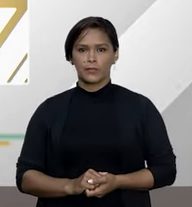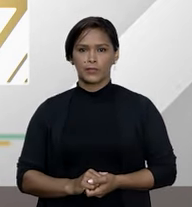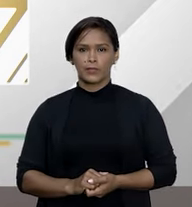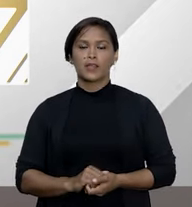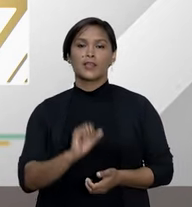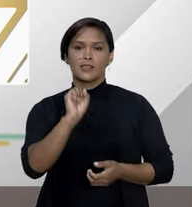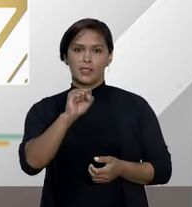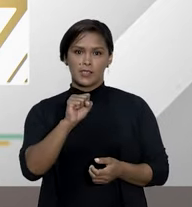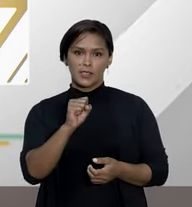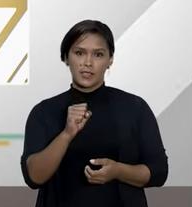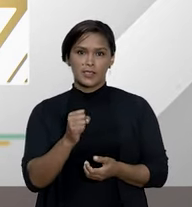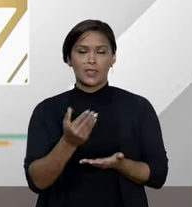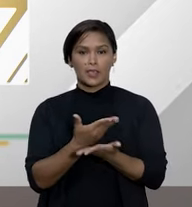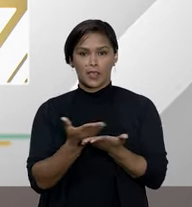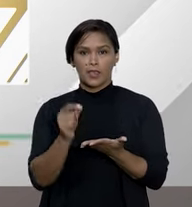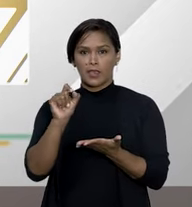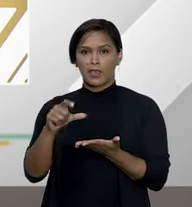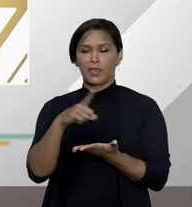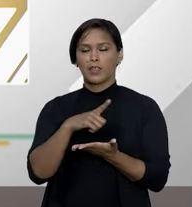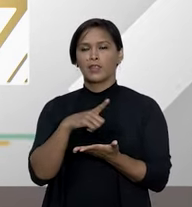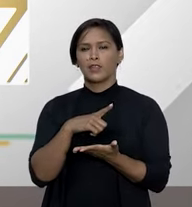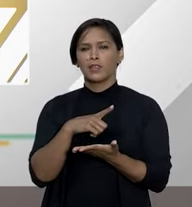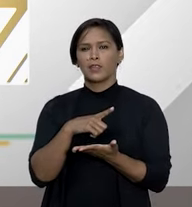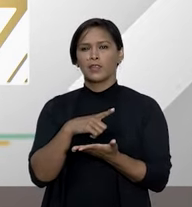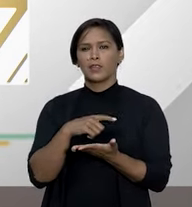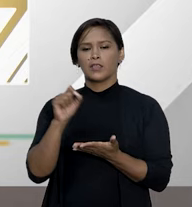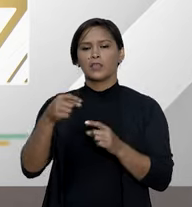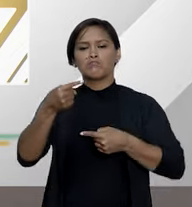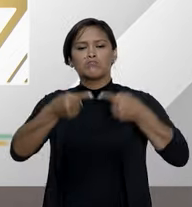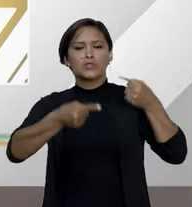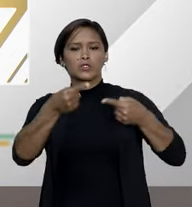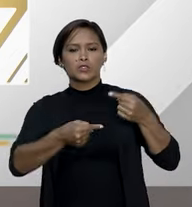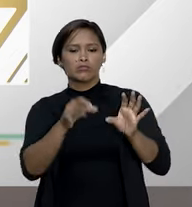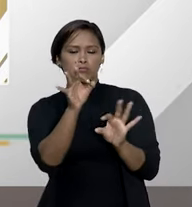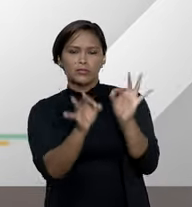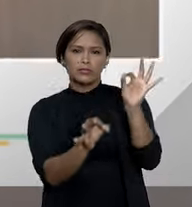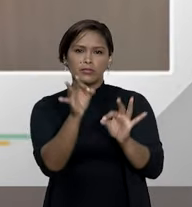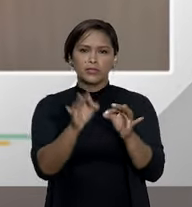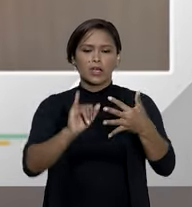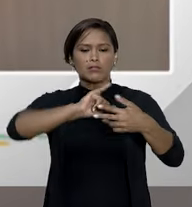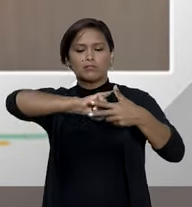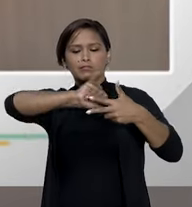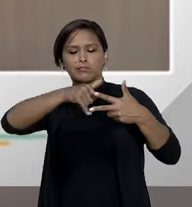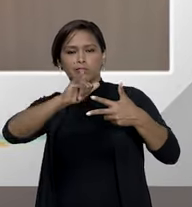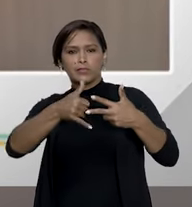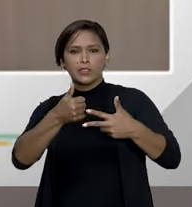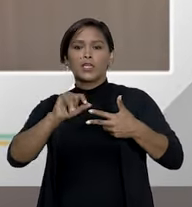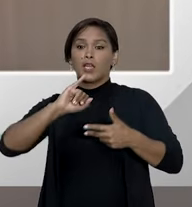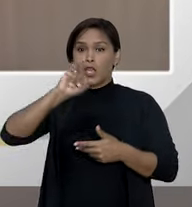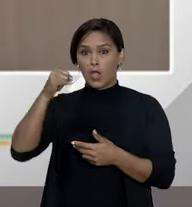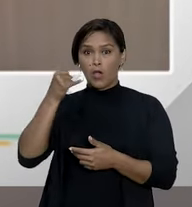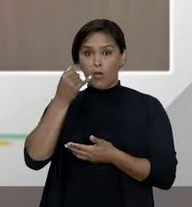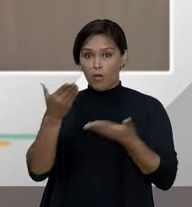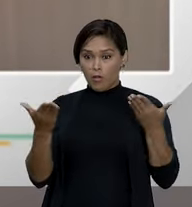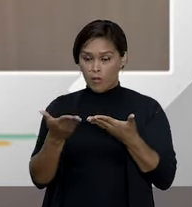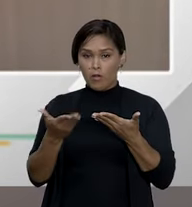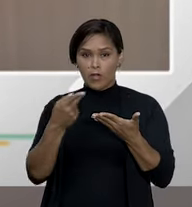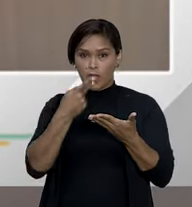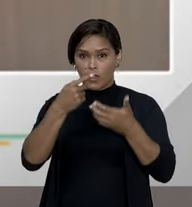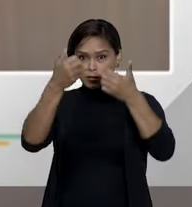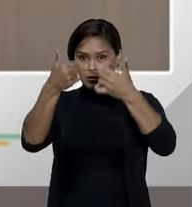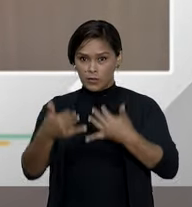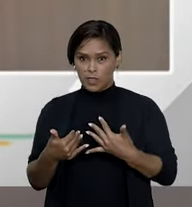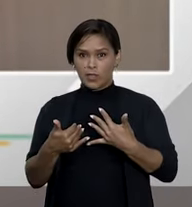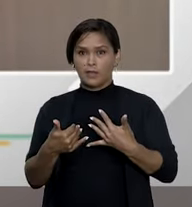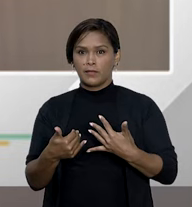exato há uma discussão no judiciário que é oportuno que a gente traga aqui